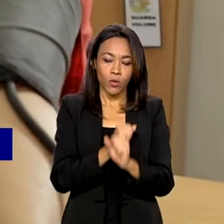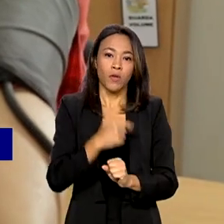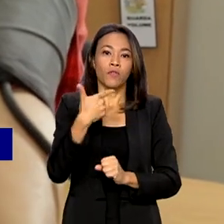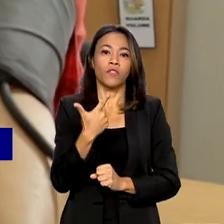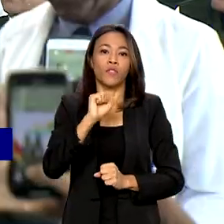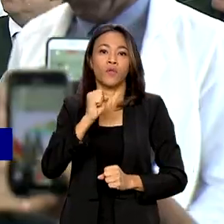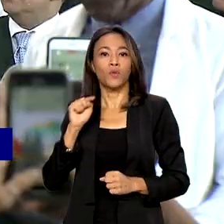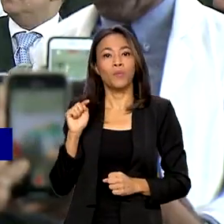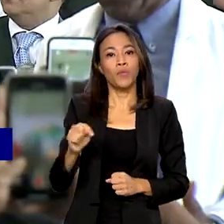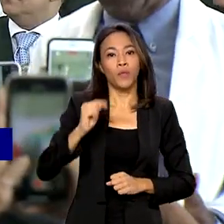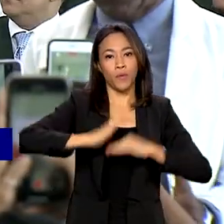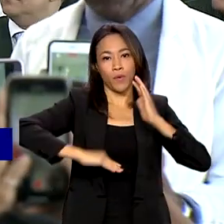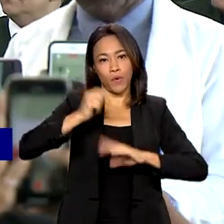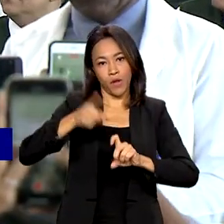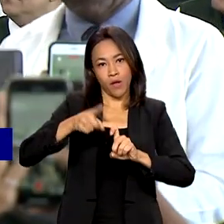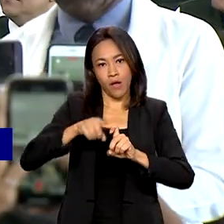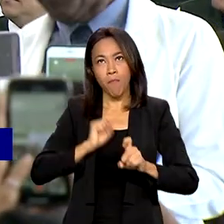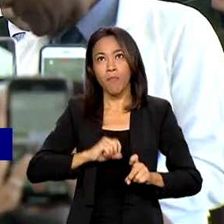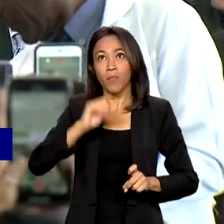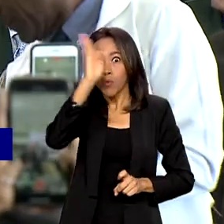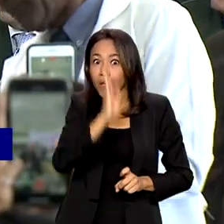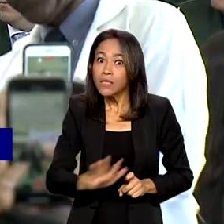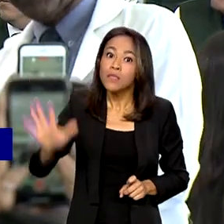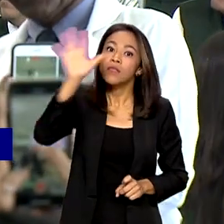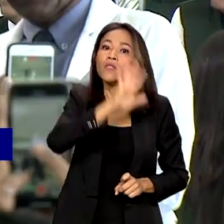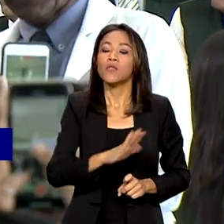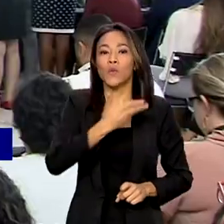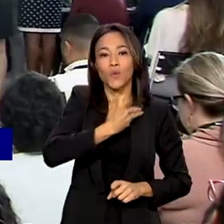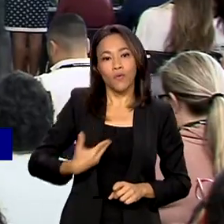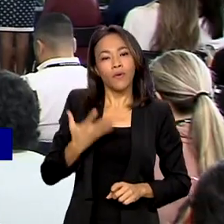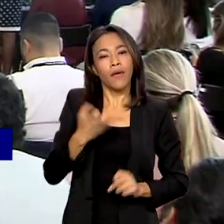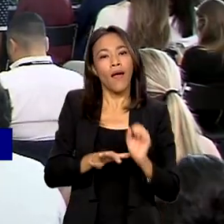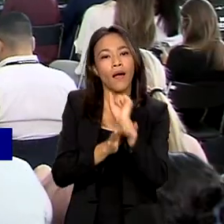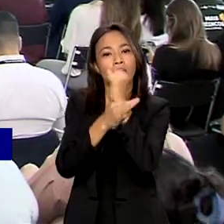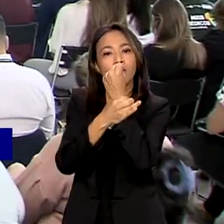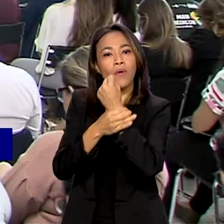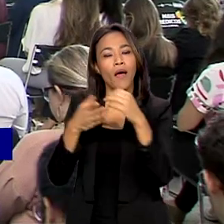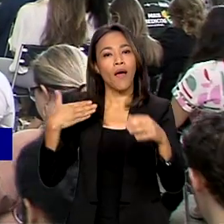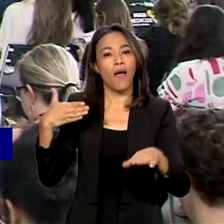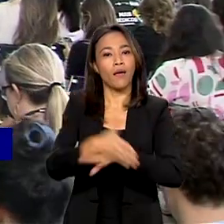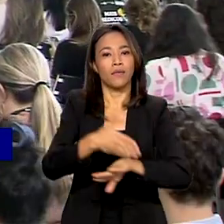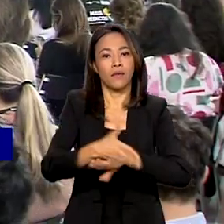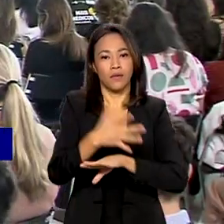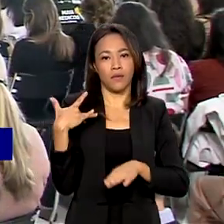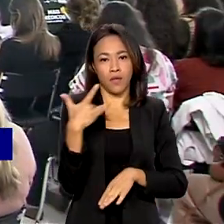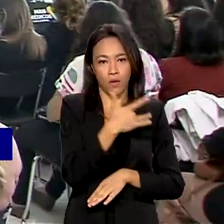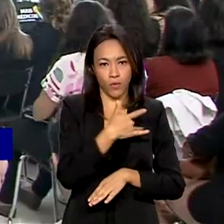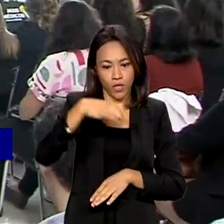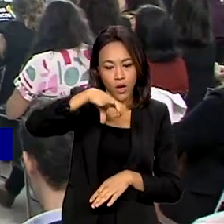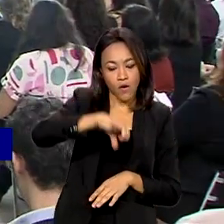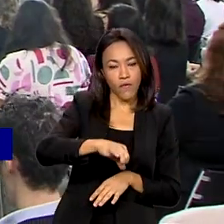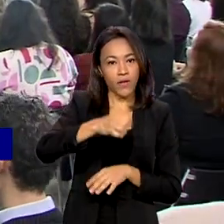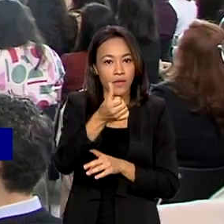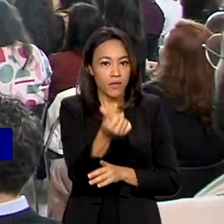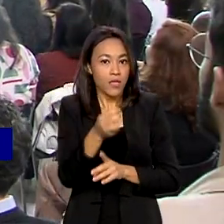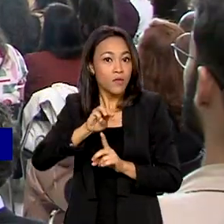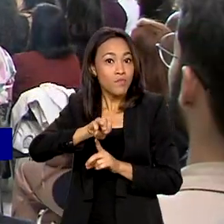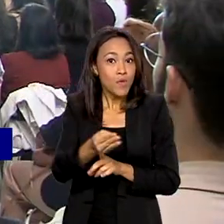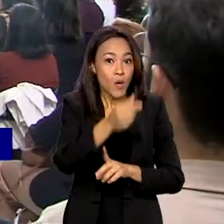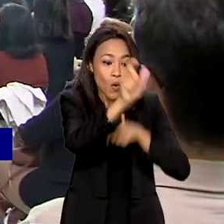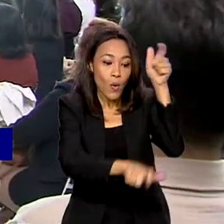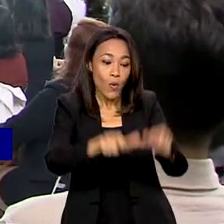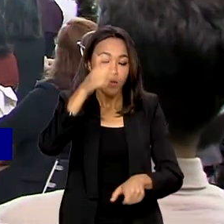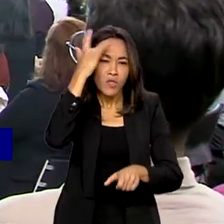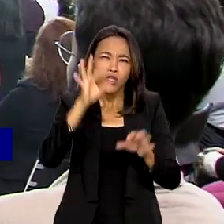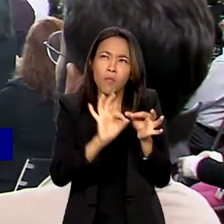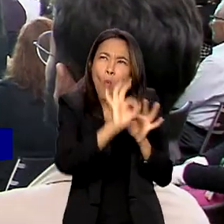em todo o país. O governo quer garantir o acesso à saúde a mais de 96 milhões de pessoas que vivem em regiões